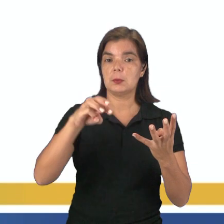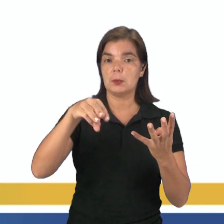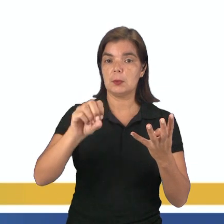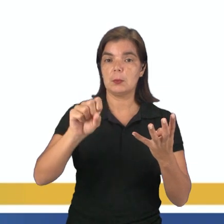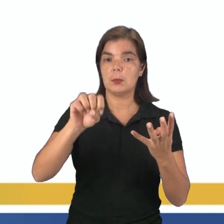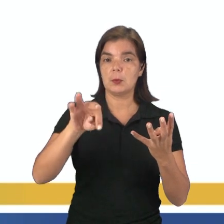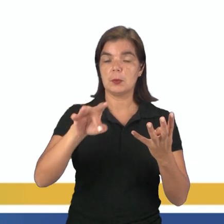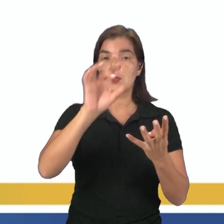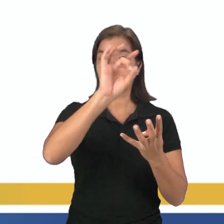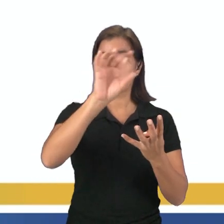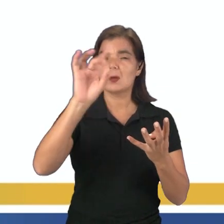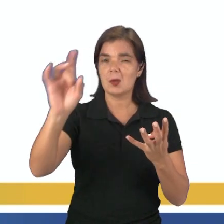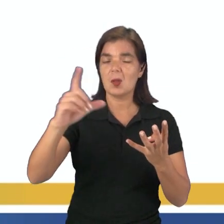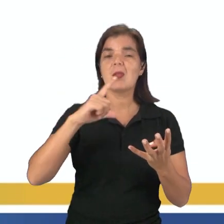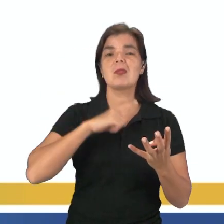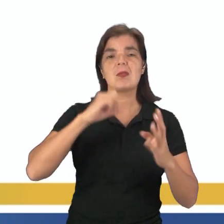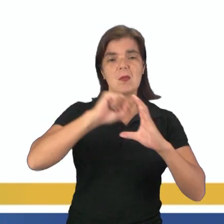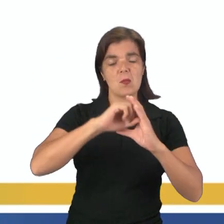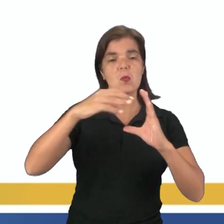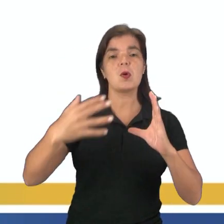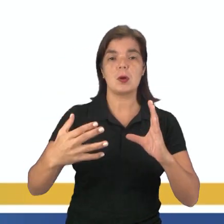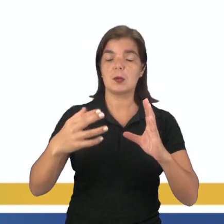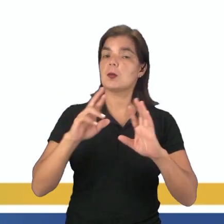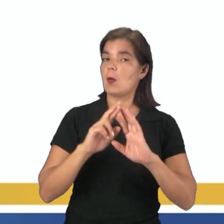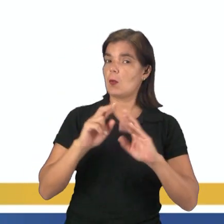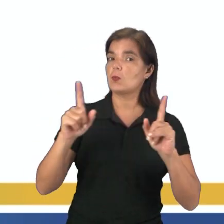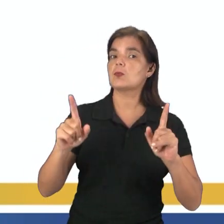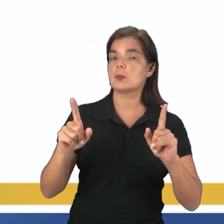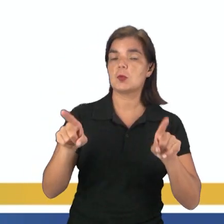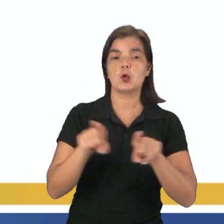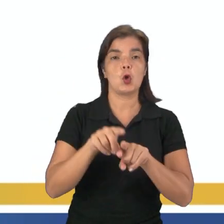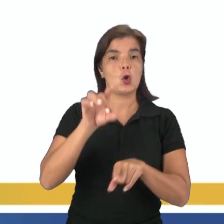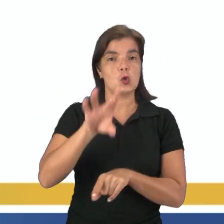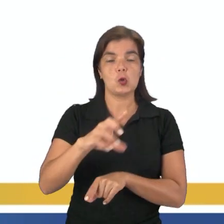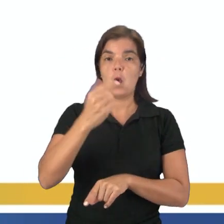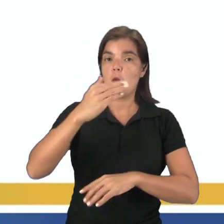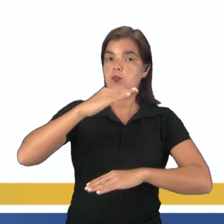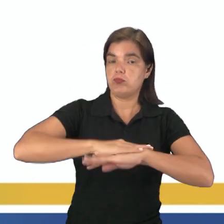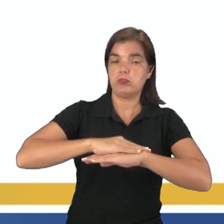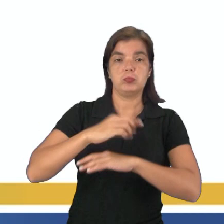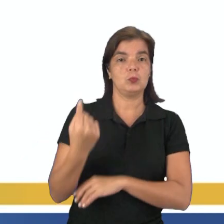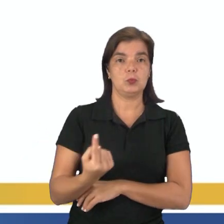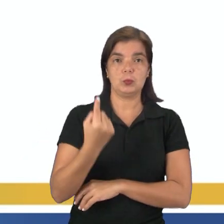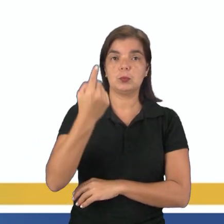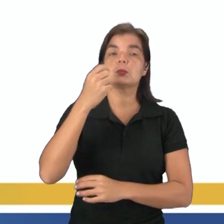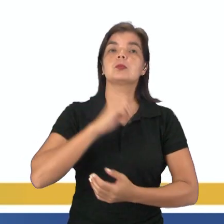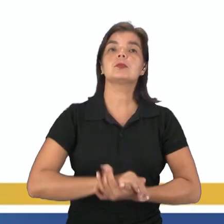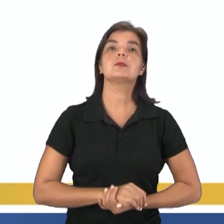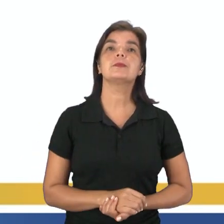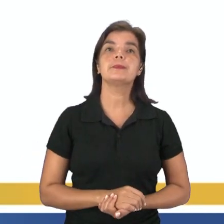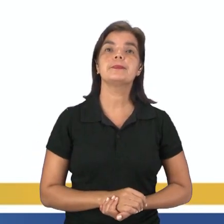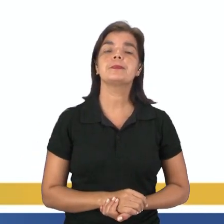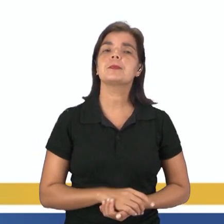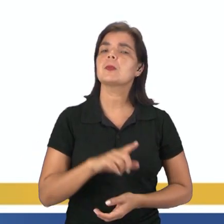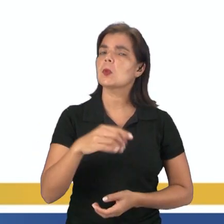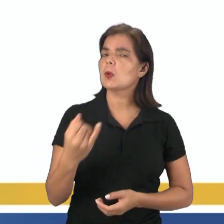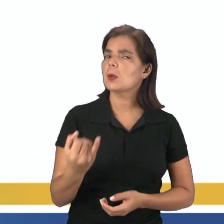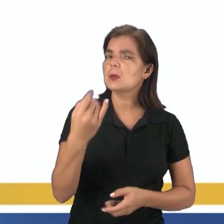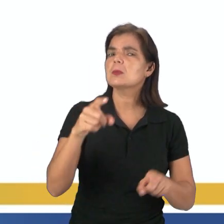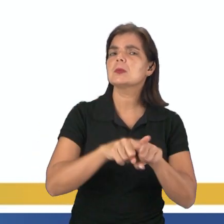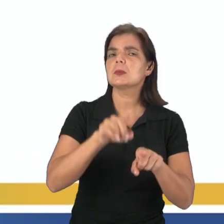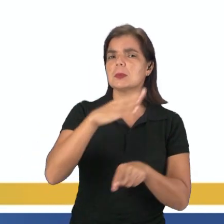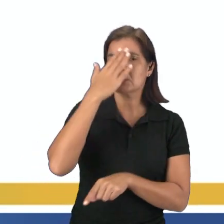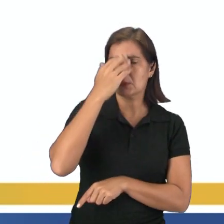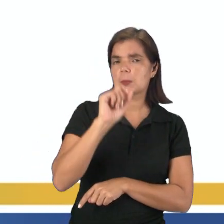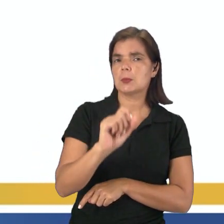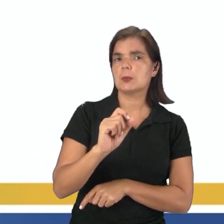tem uma característica singular e por isso se distingue a da outra, senão seria apenas uma camada só. E aí, que é importante a gente